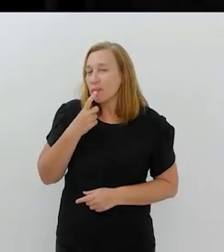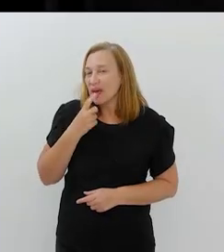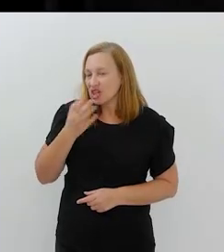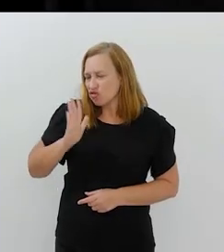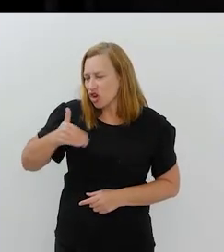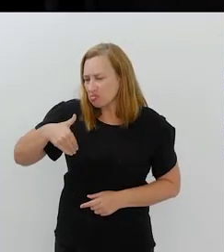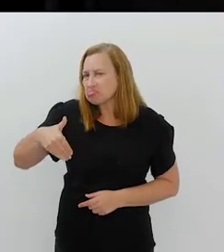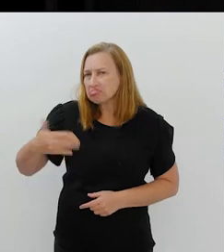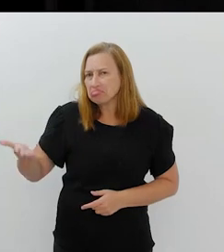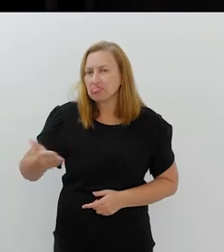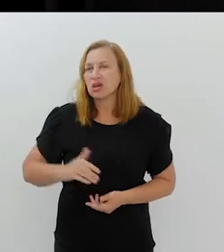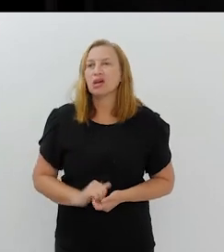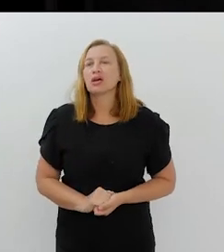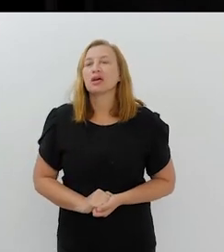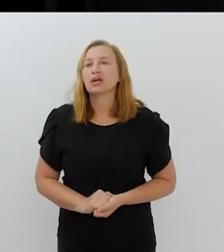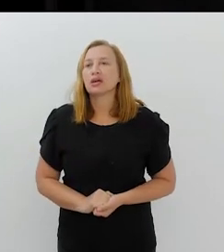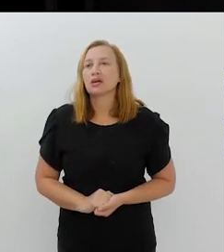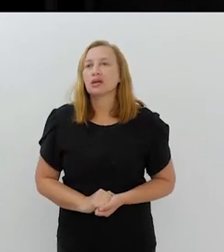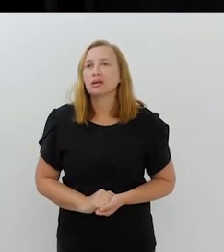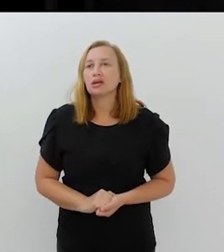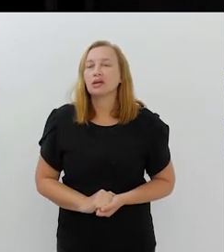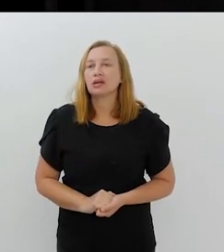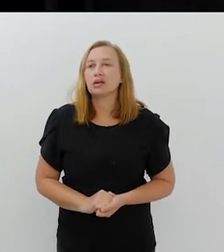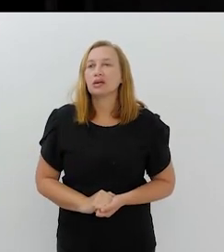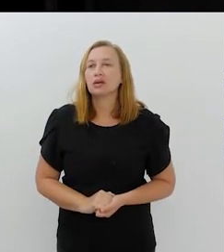que o novembro que vai se aproximando, não é?